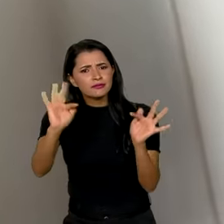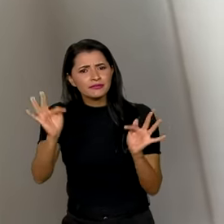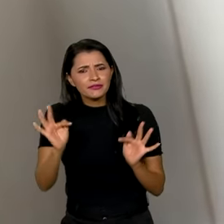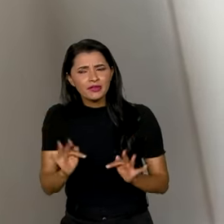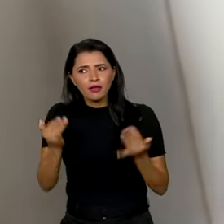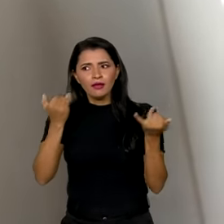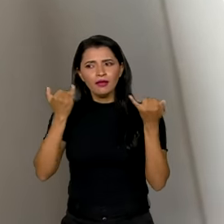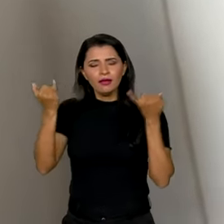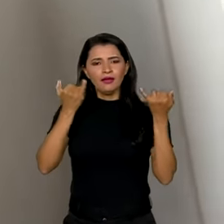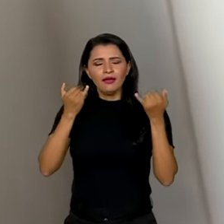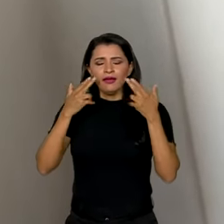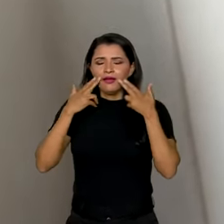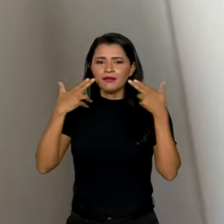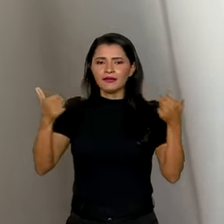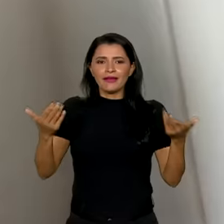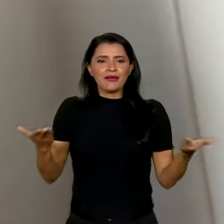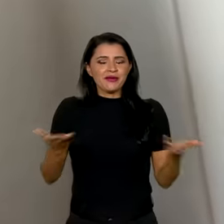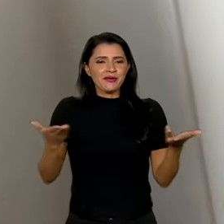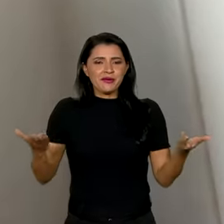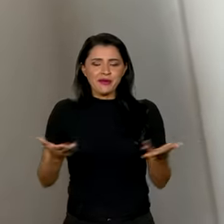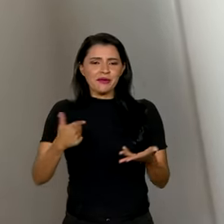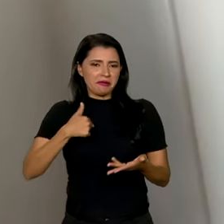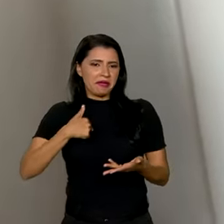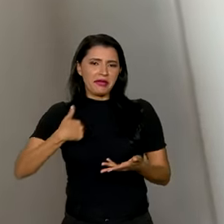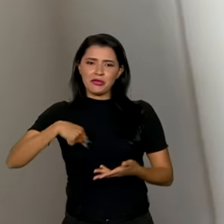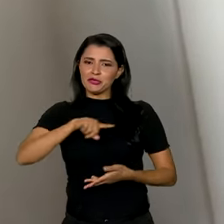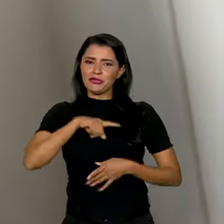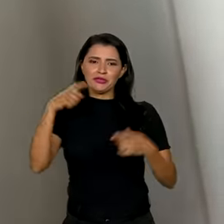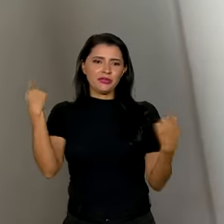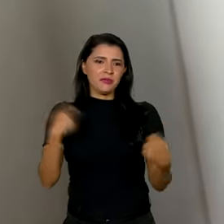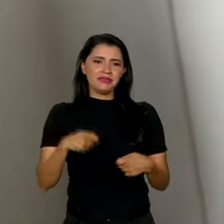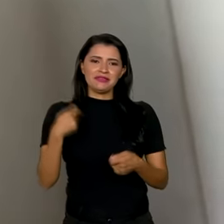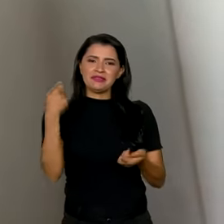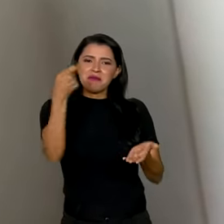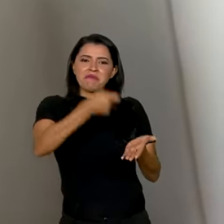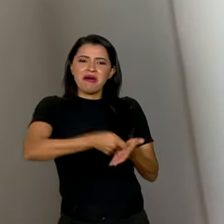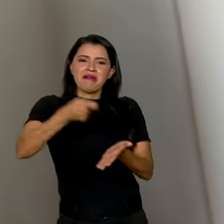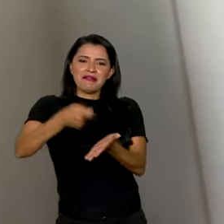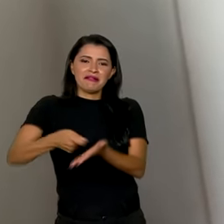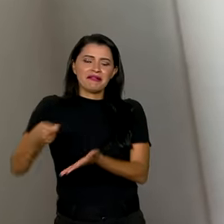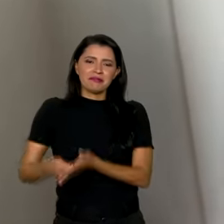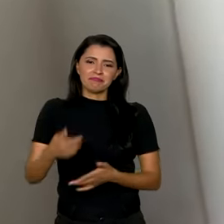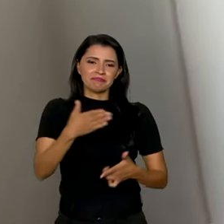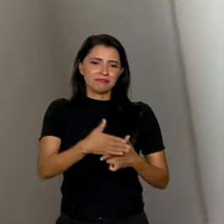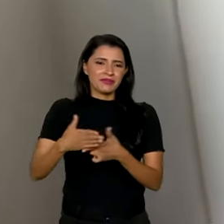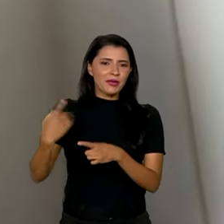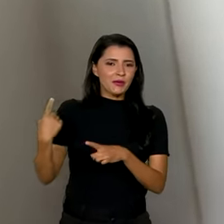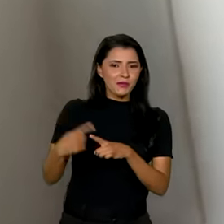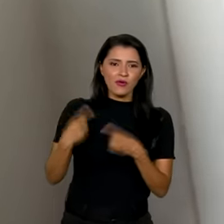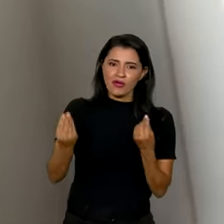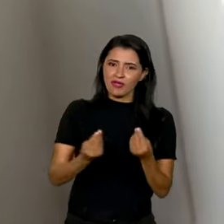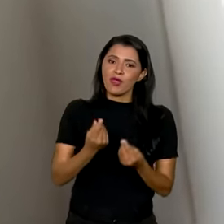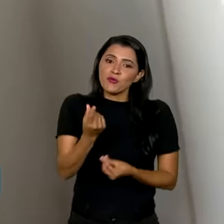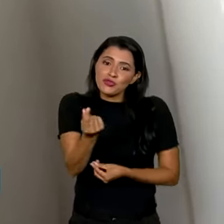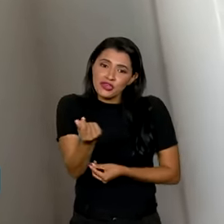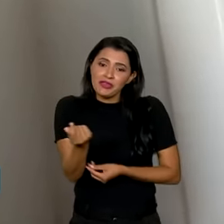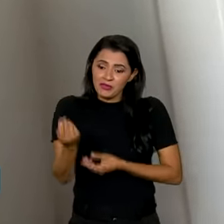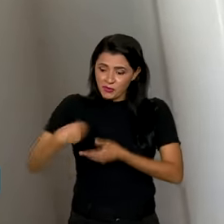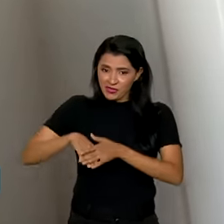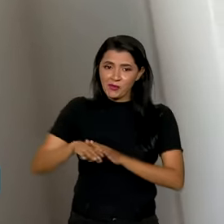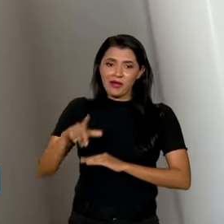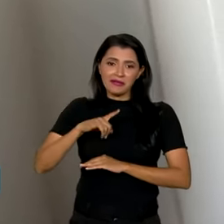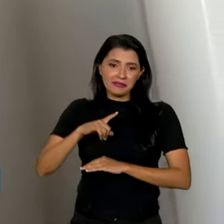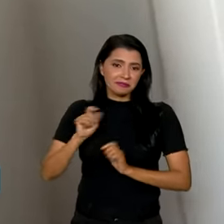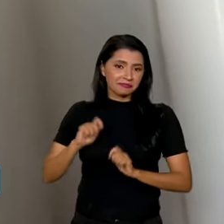com a notícia que saiu que a gente não vai precisar mais de pagar, né? Porque afinal é um dinheirinho a mais que